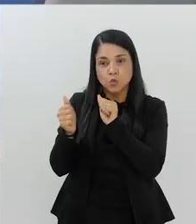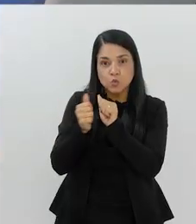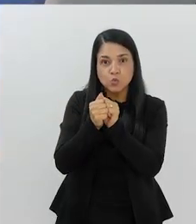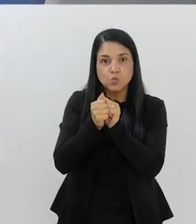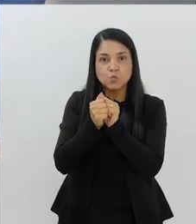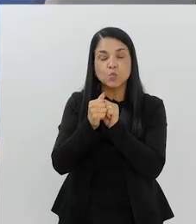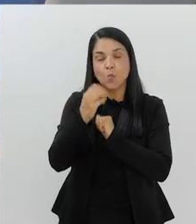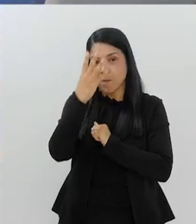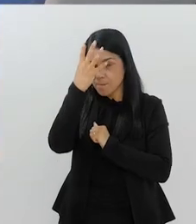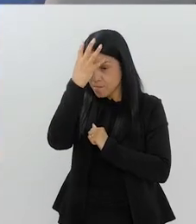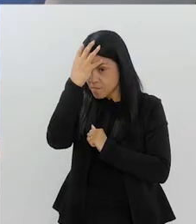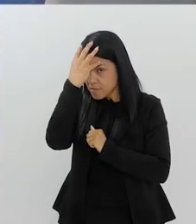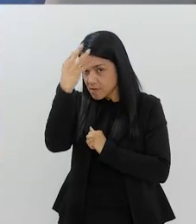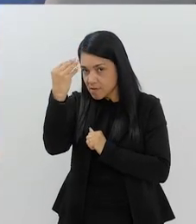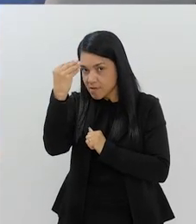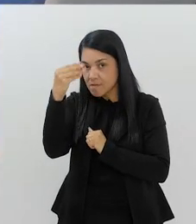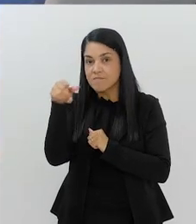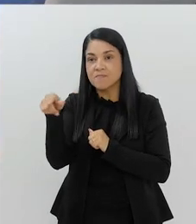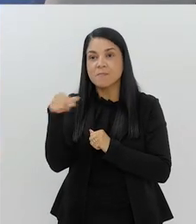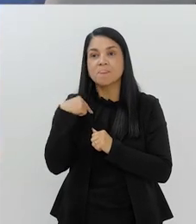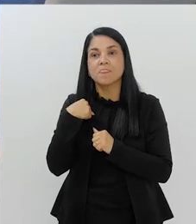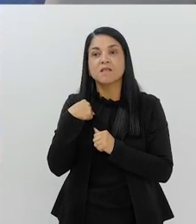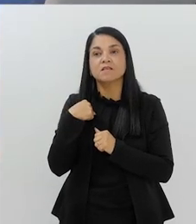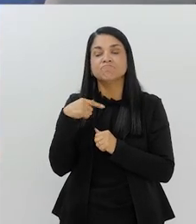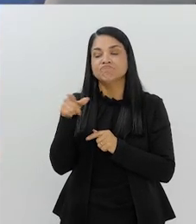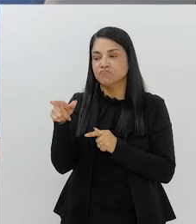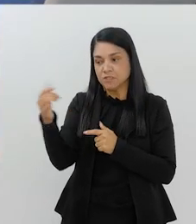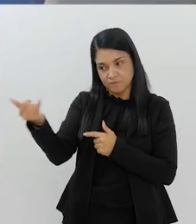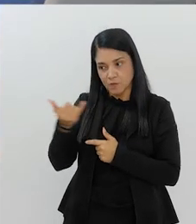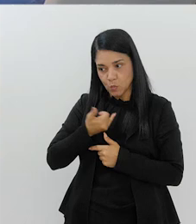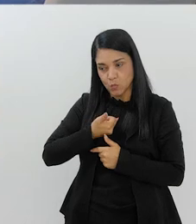eu andei com o Pelé, como você mesmo disse,